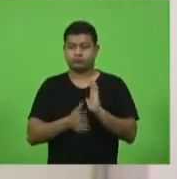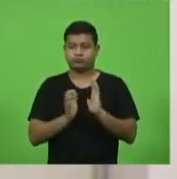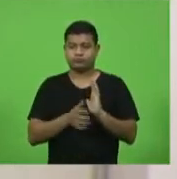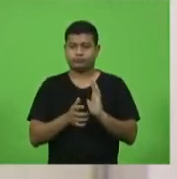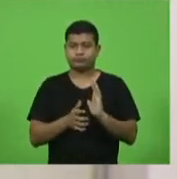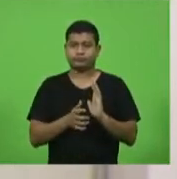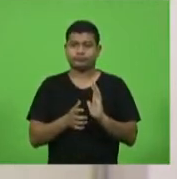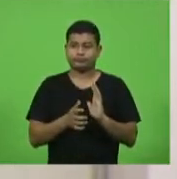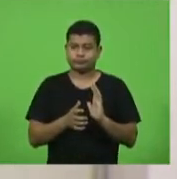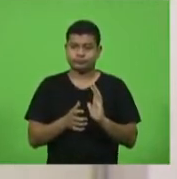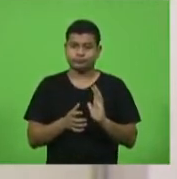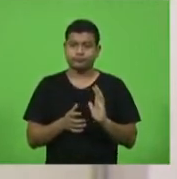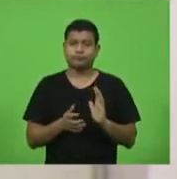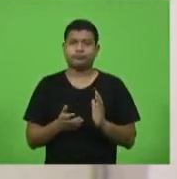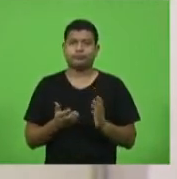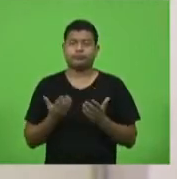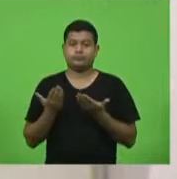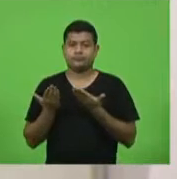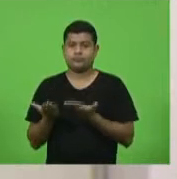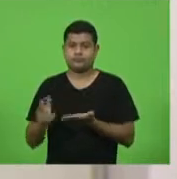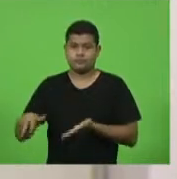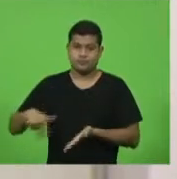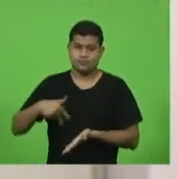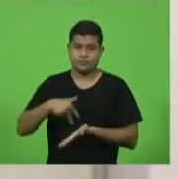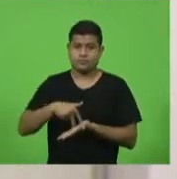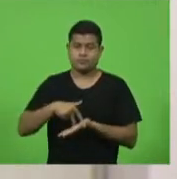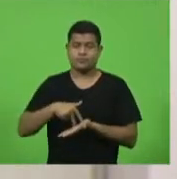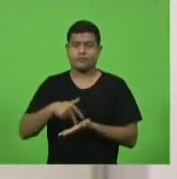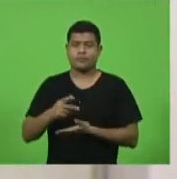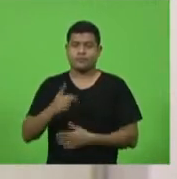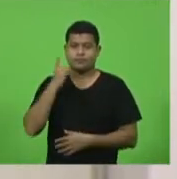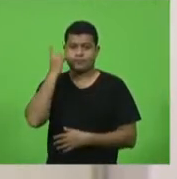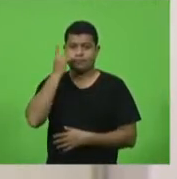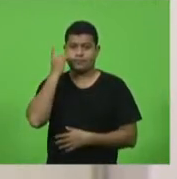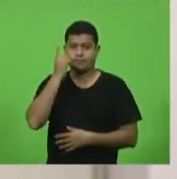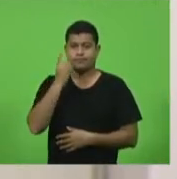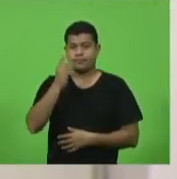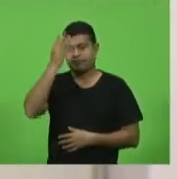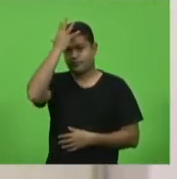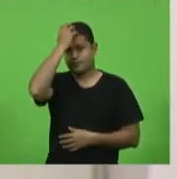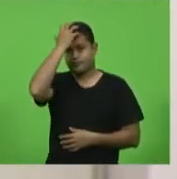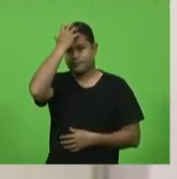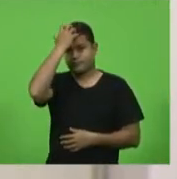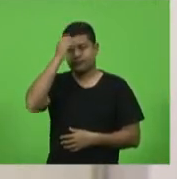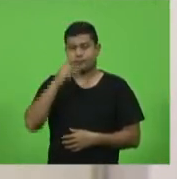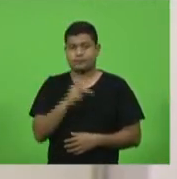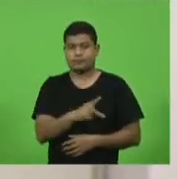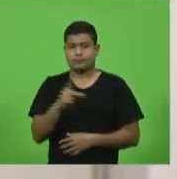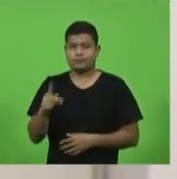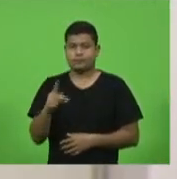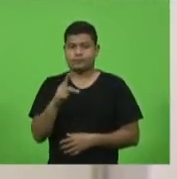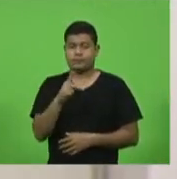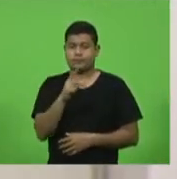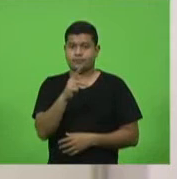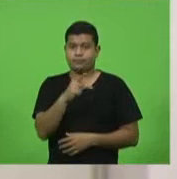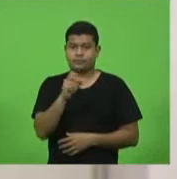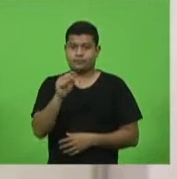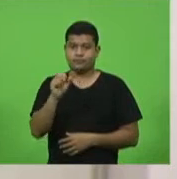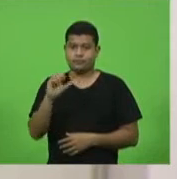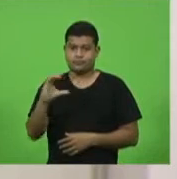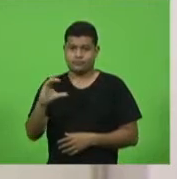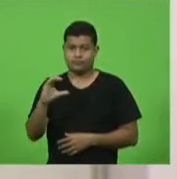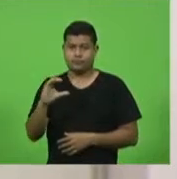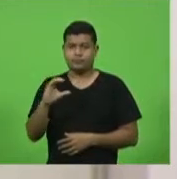destinado aos partidos políticos, fizeram uso da palavra os senhores deputados Ismael dos Santos, bloco PSD, PSC,